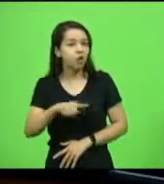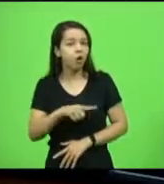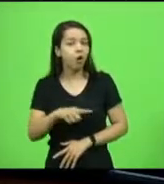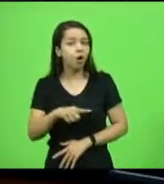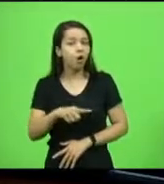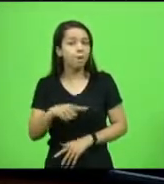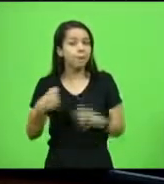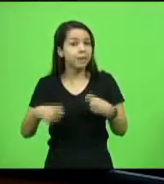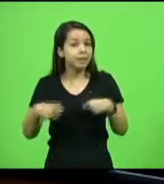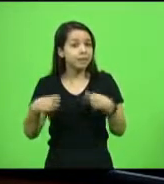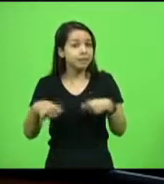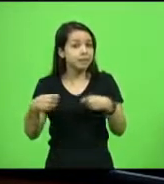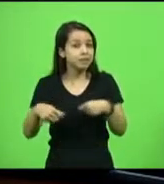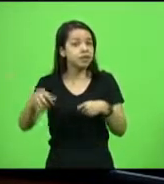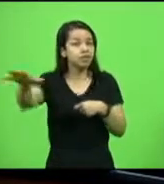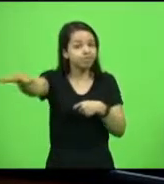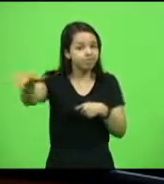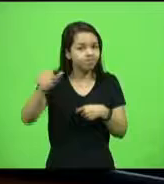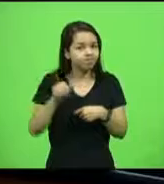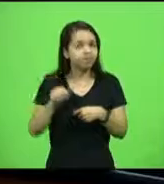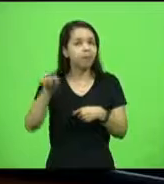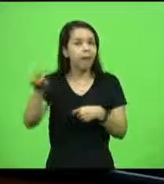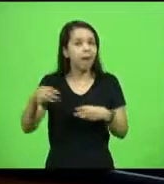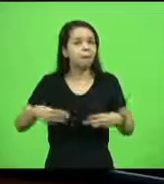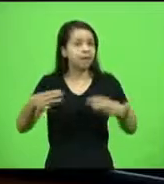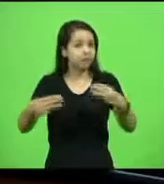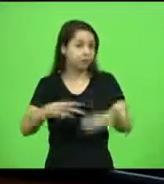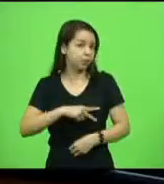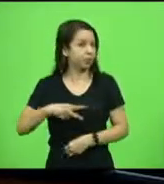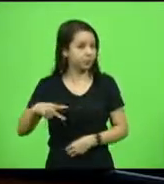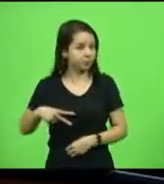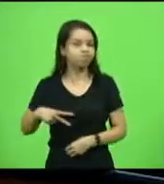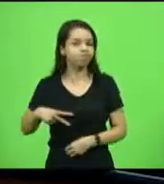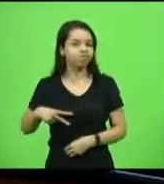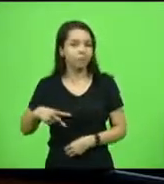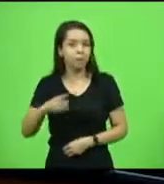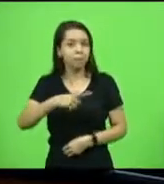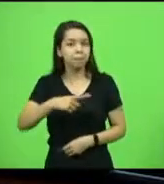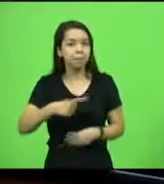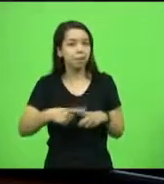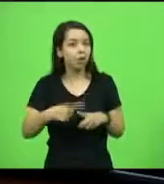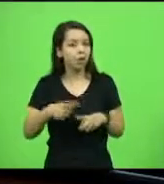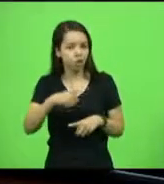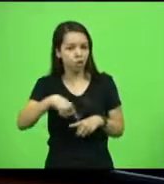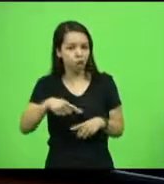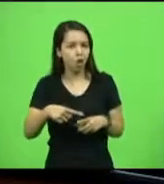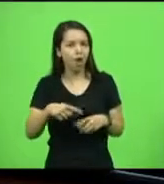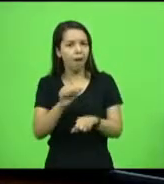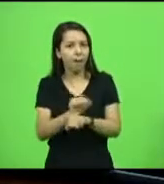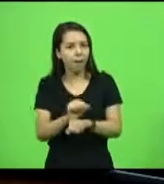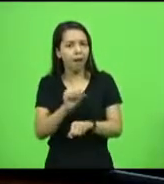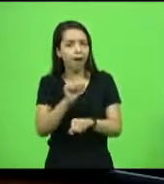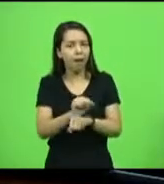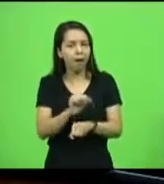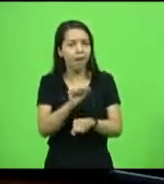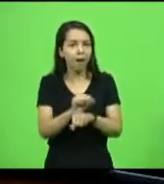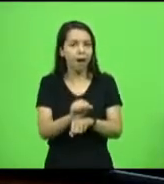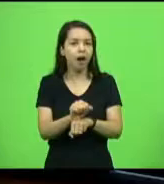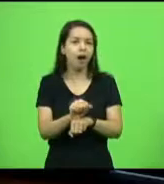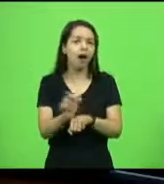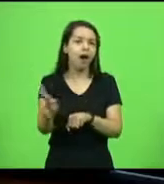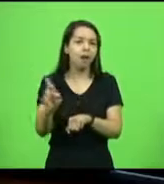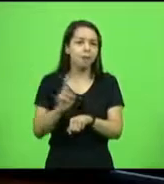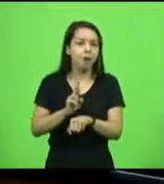Ministério Público nisso, porque não dá para a gente ficar mais um tempo aguardando um posicionamento